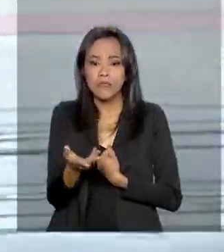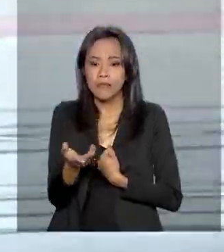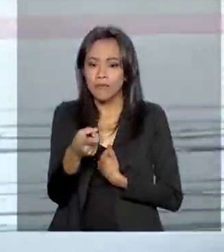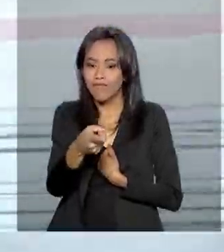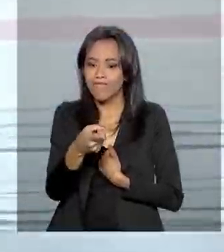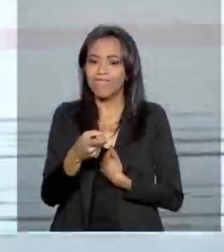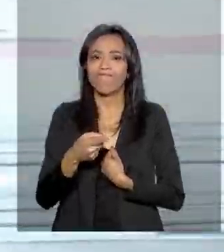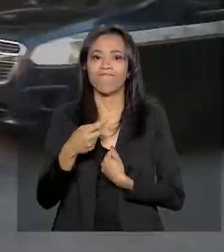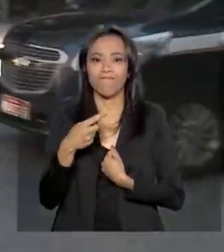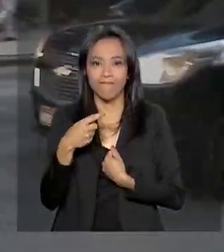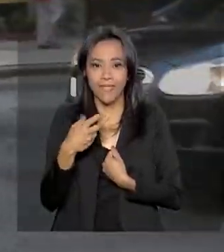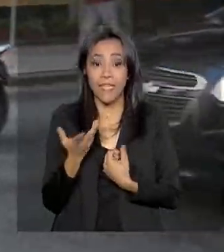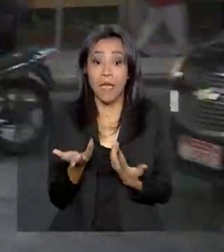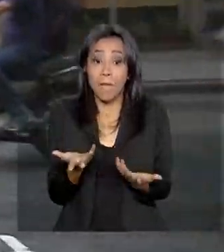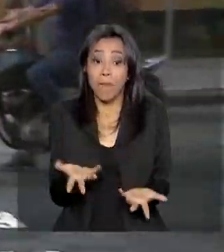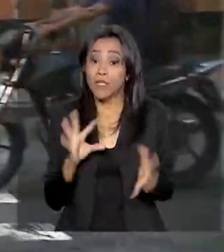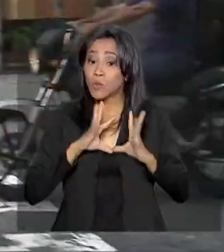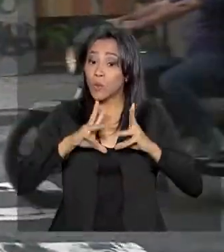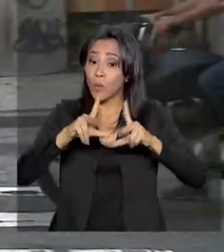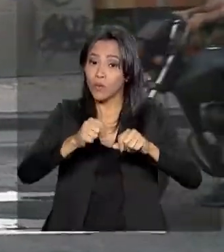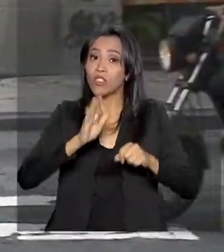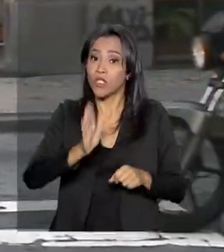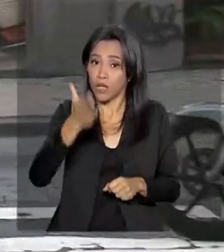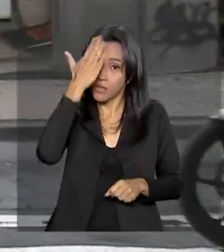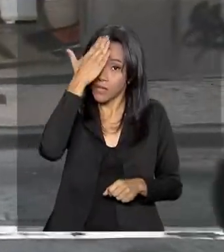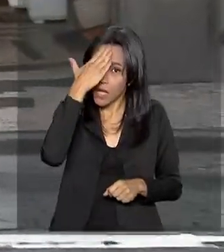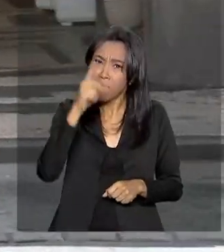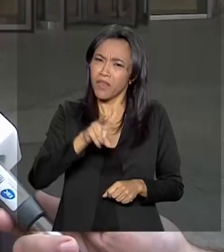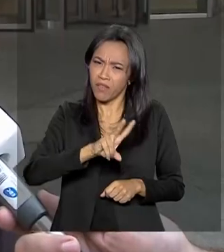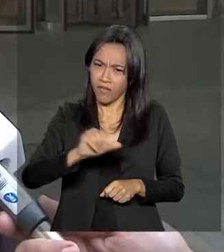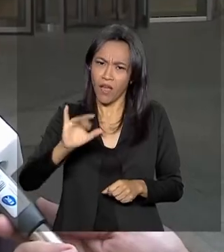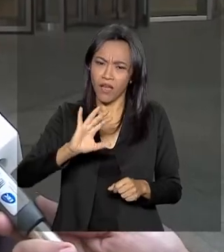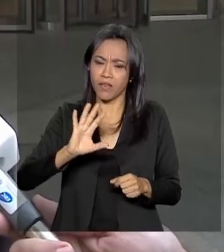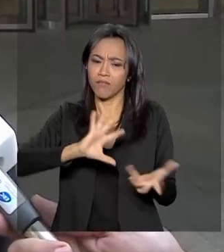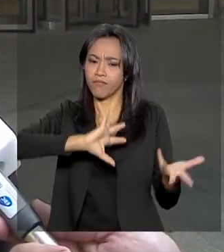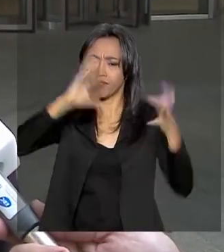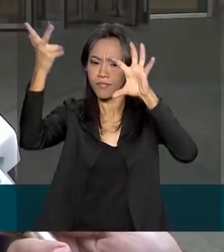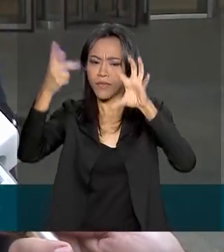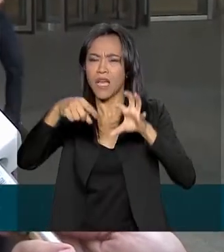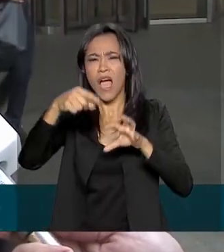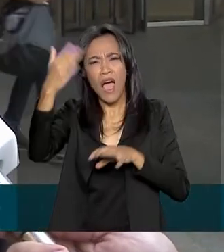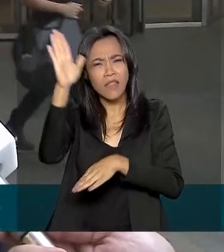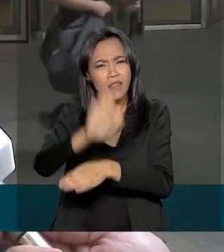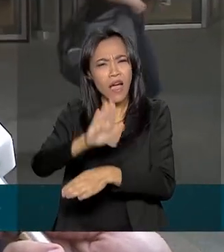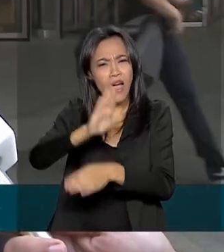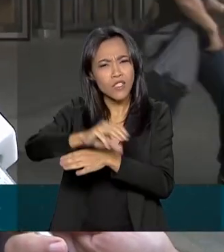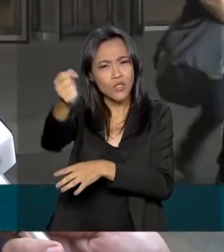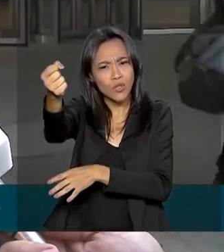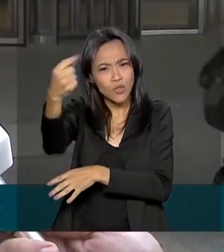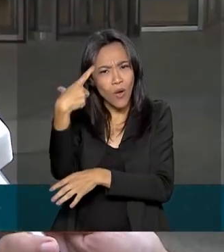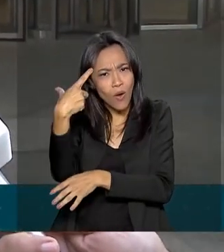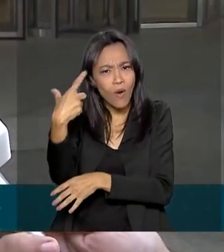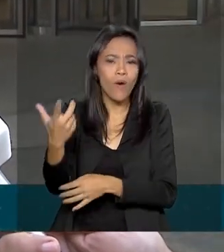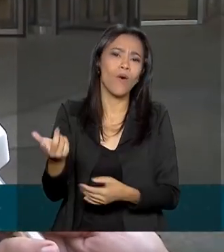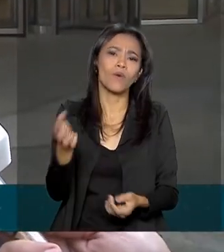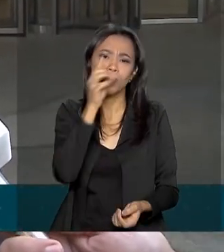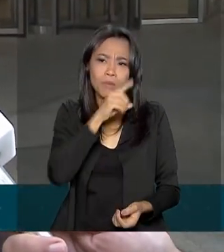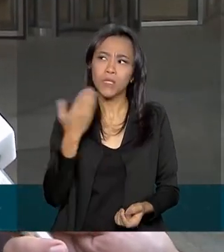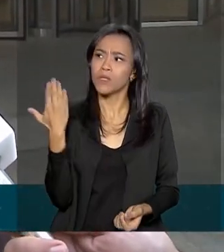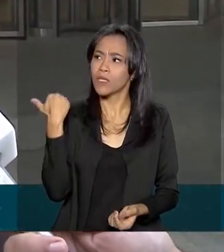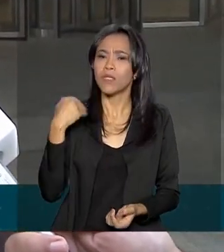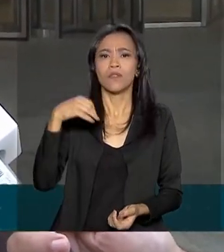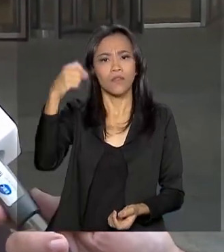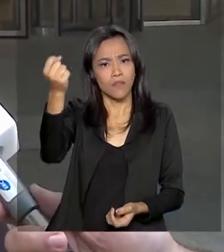indo para o trabalho. Mas todos sabem que isso é passageiro. Hoje a tarde tem feito solzinho, né? Domingo fez sol, foi